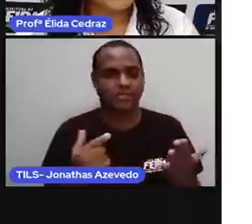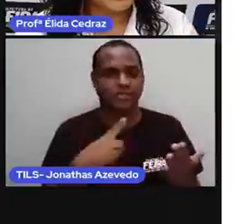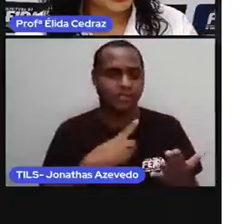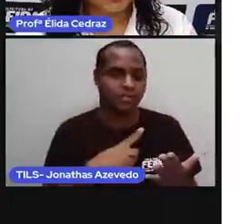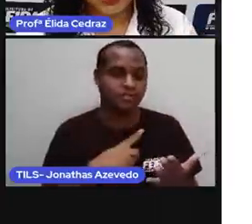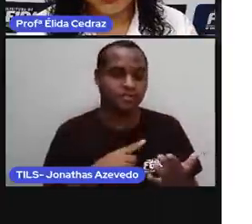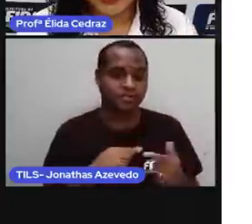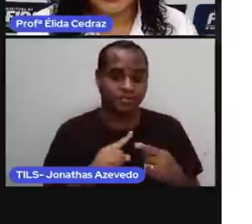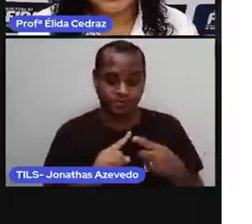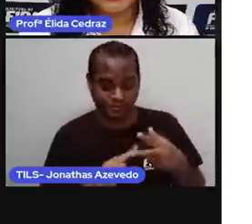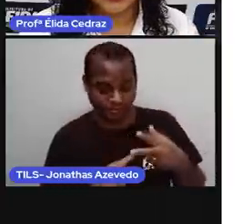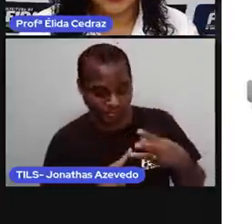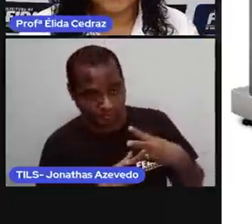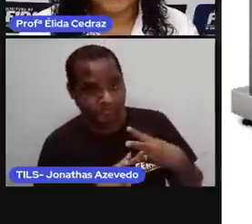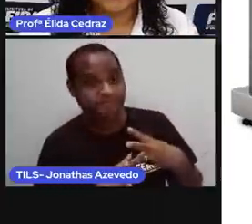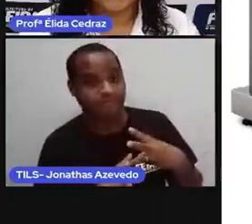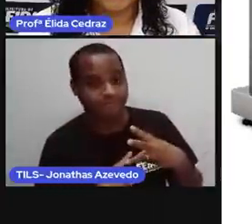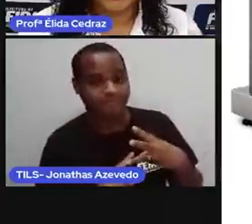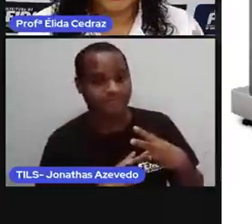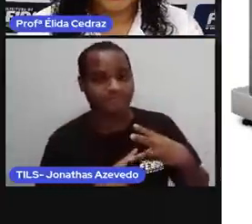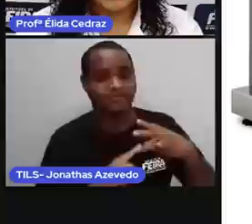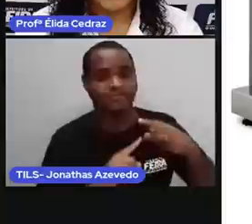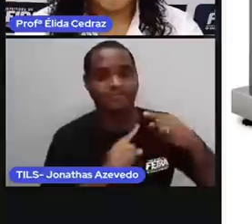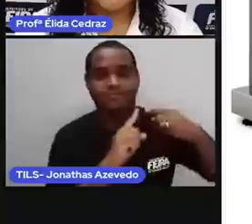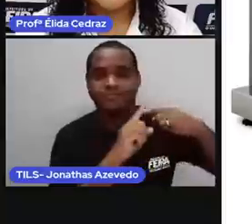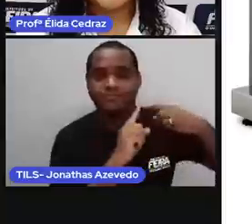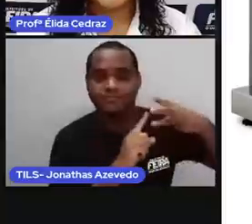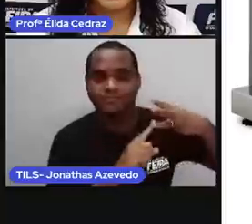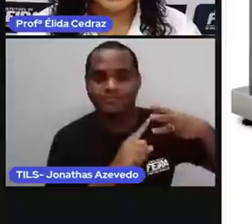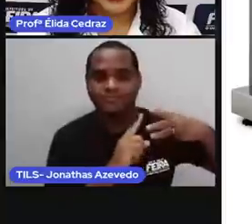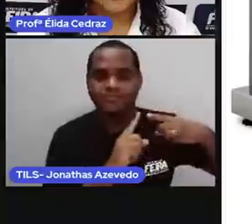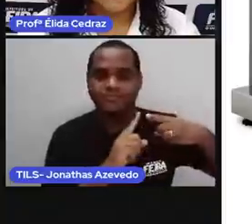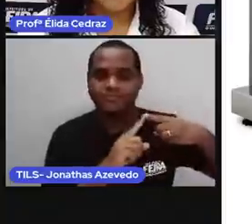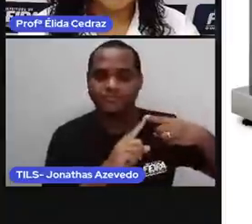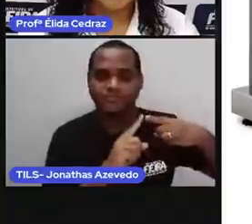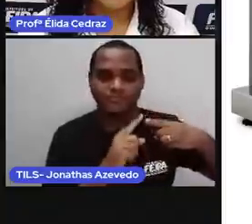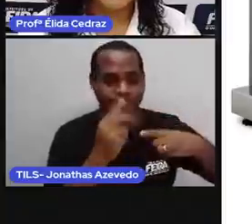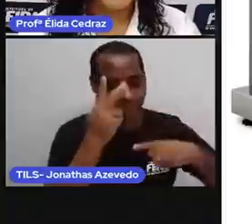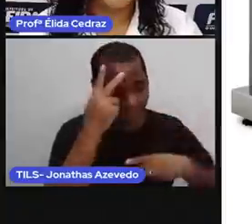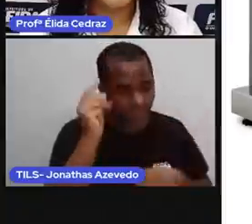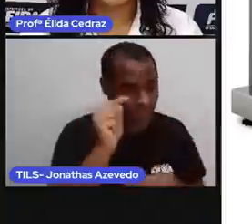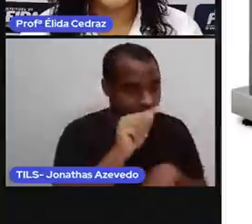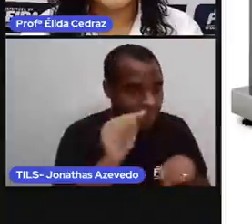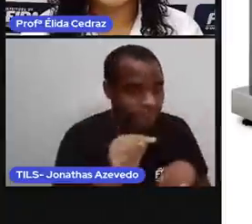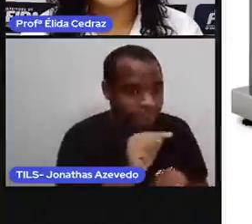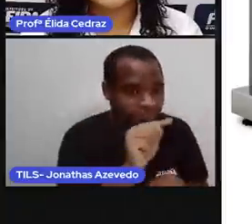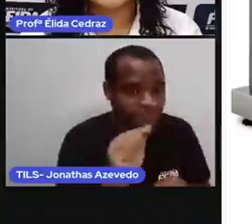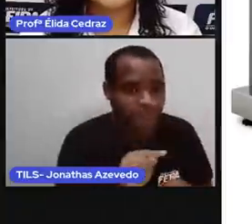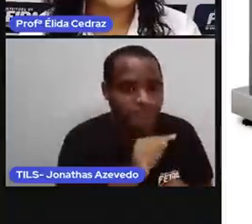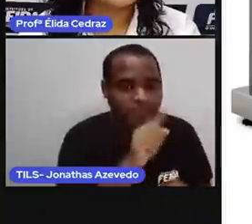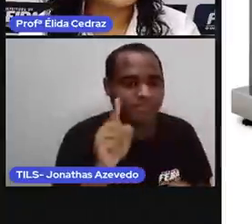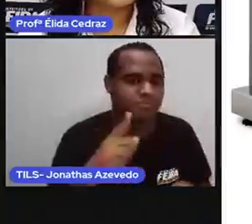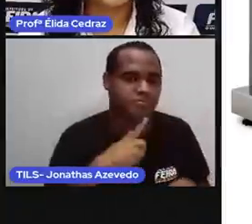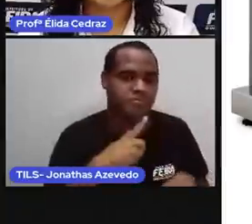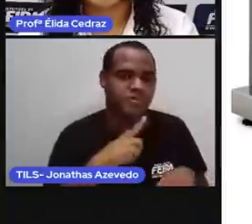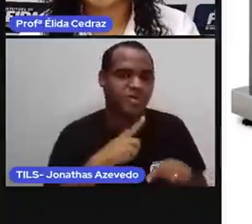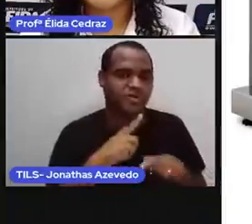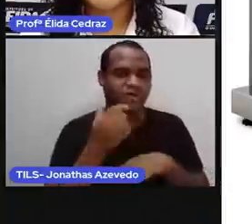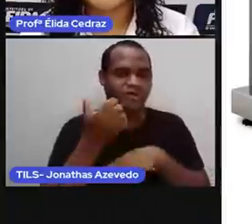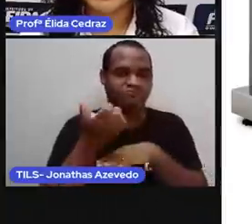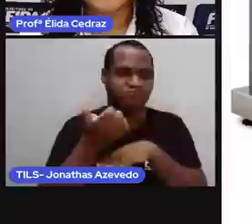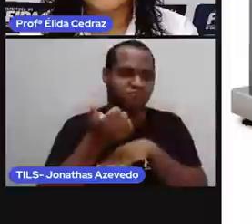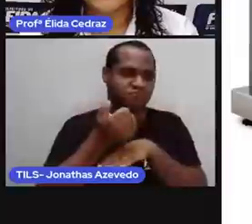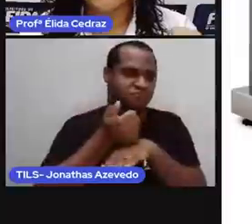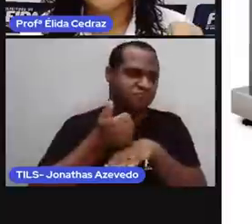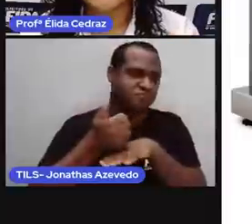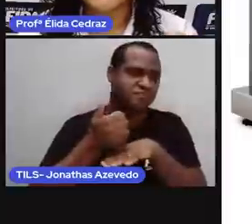trouxe três tipos de balança. A balança digital, geralmente tem essa nas casas de